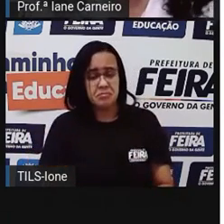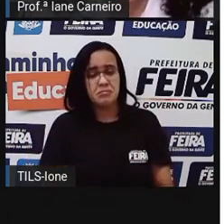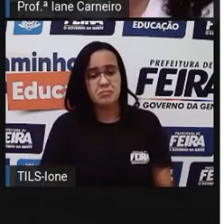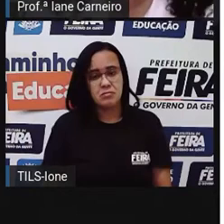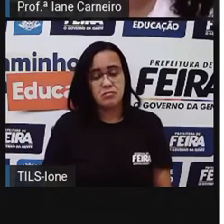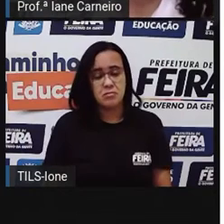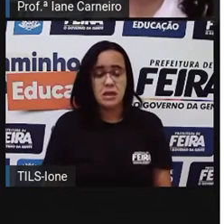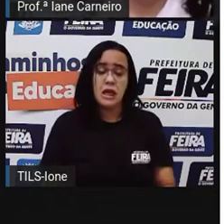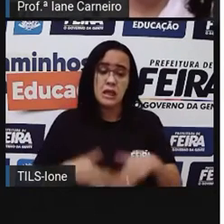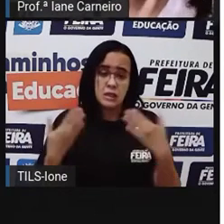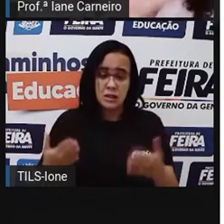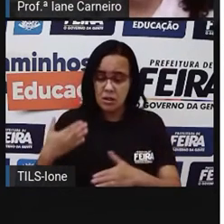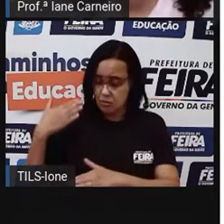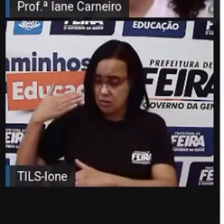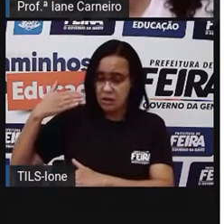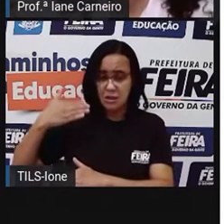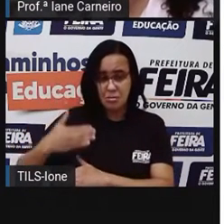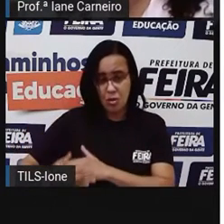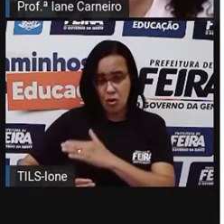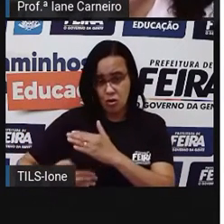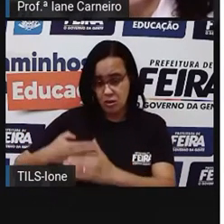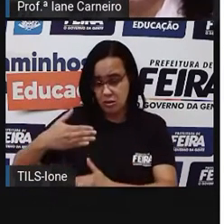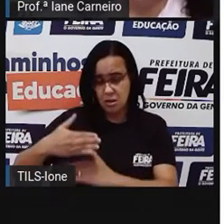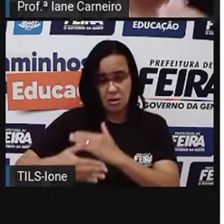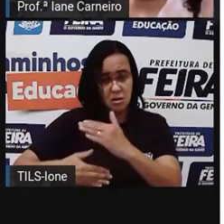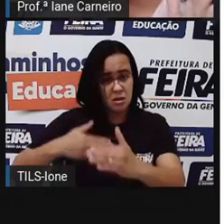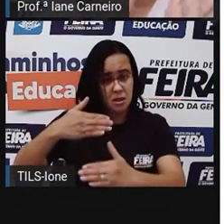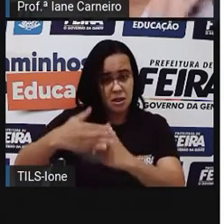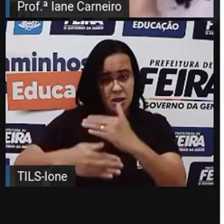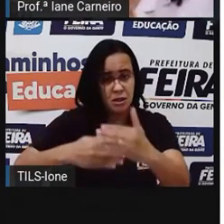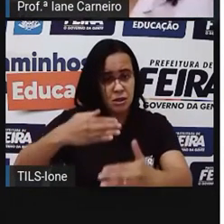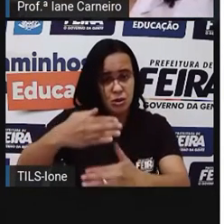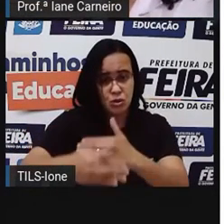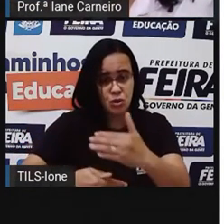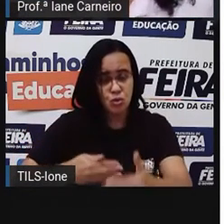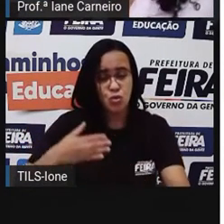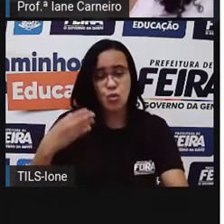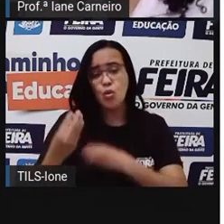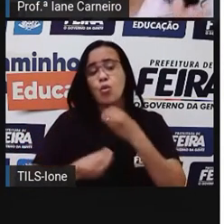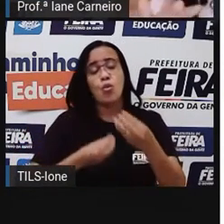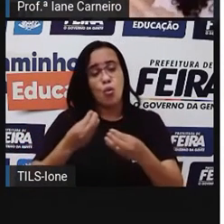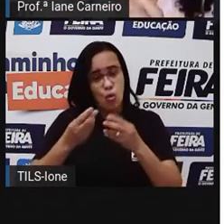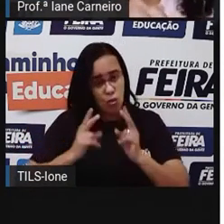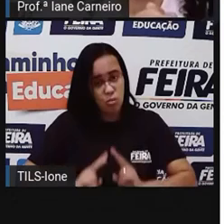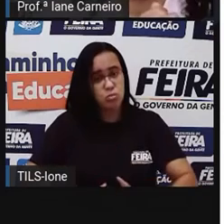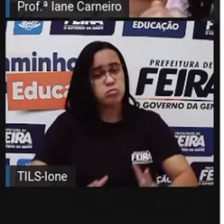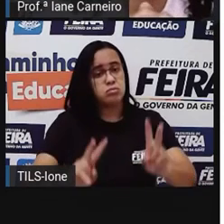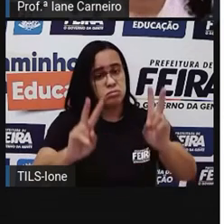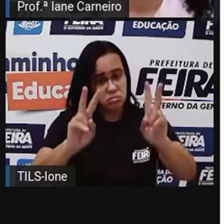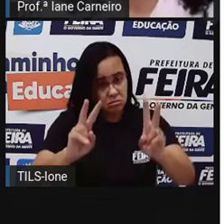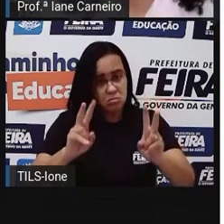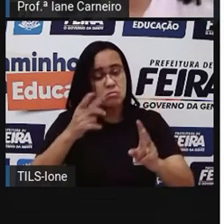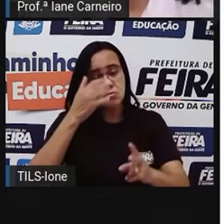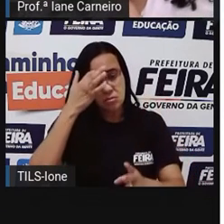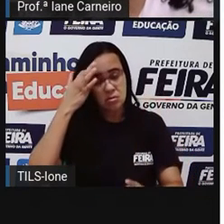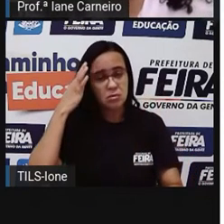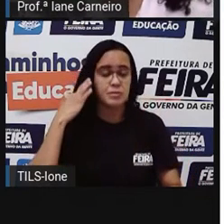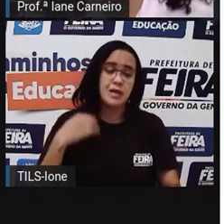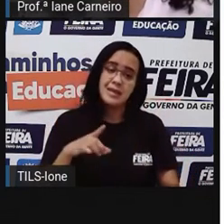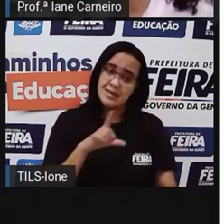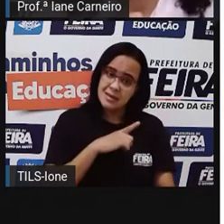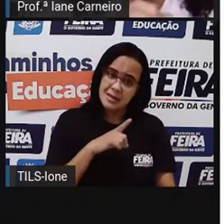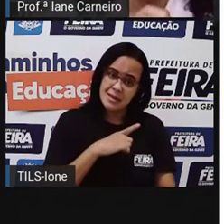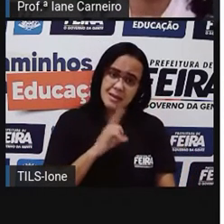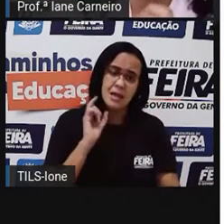Nesse processo, Nessa cadeia aí que a Pro falou, nessa sequência de coisas que a Pro falou, existem